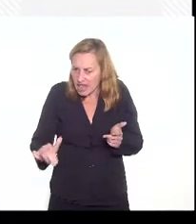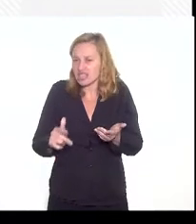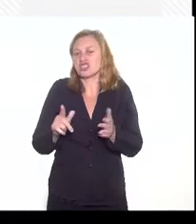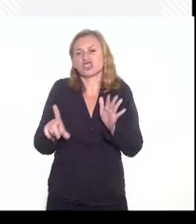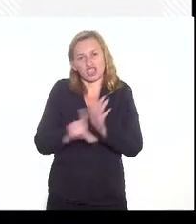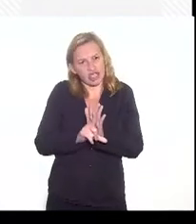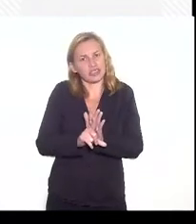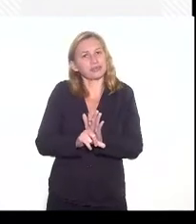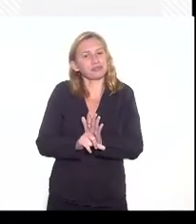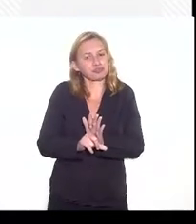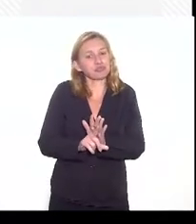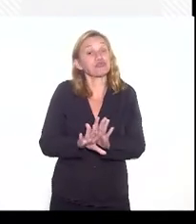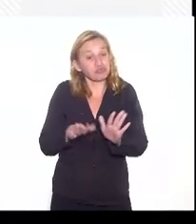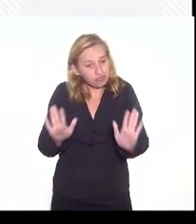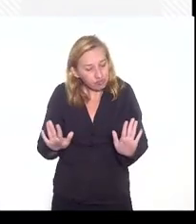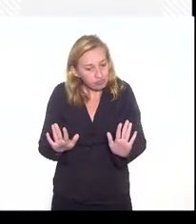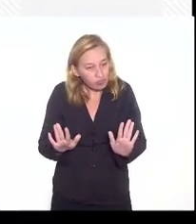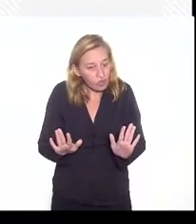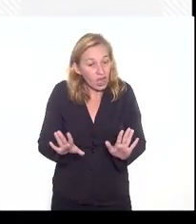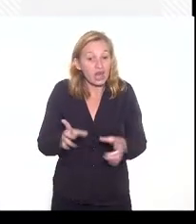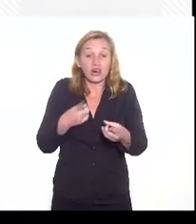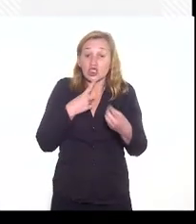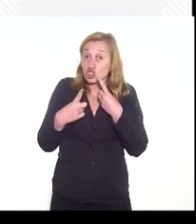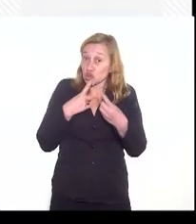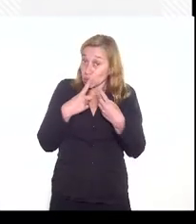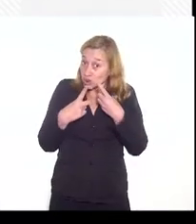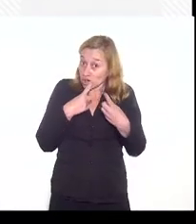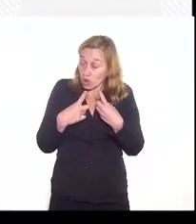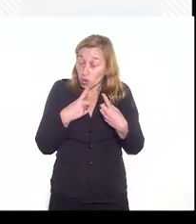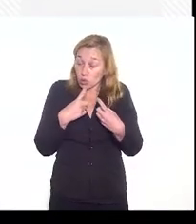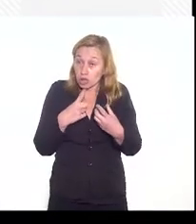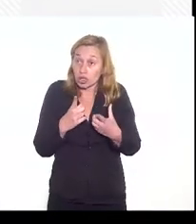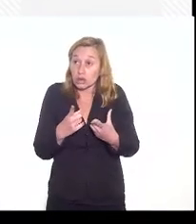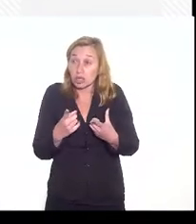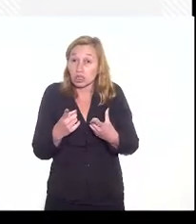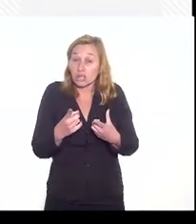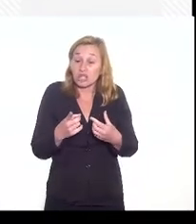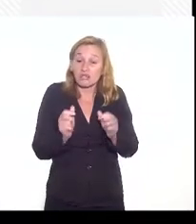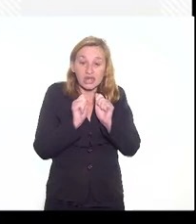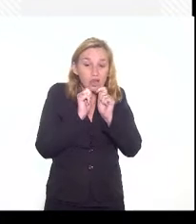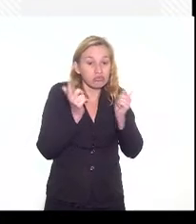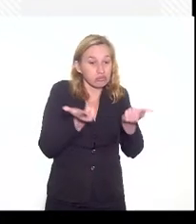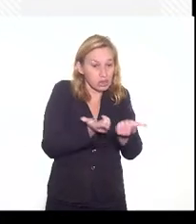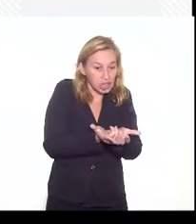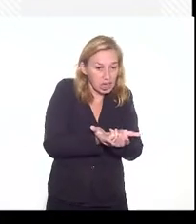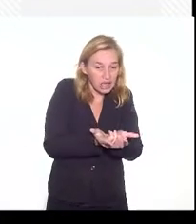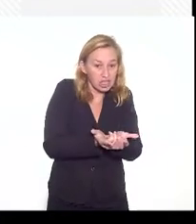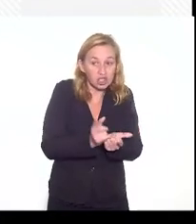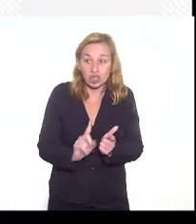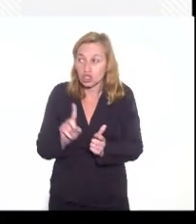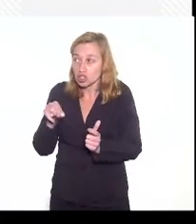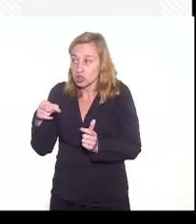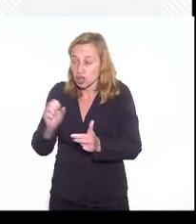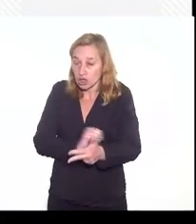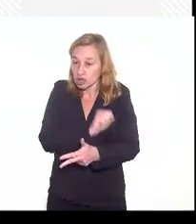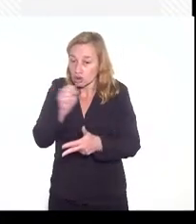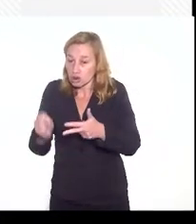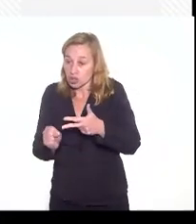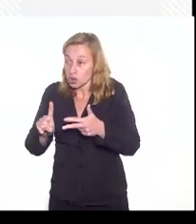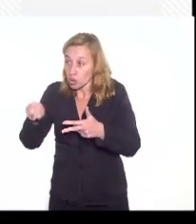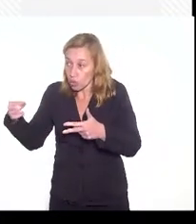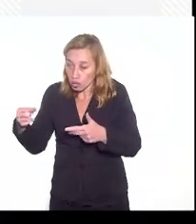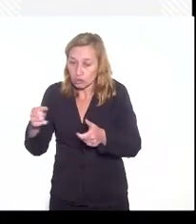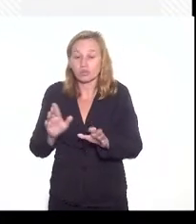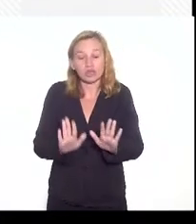Então, talvez, mas isso é uma discussão que vai se ter com a Assembleia e, enfim, os demais poderes, me